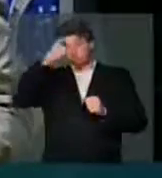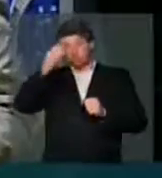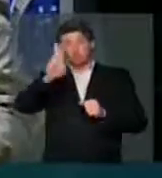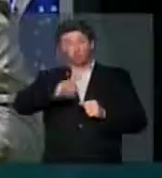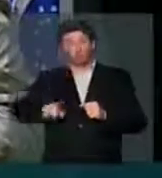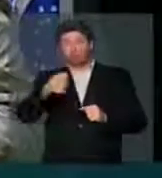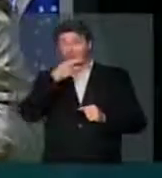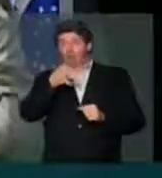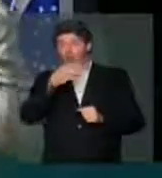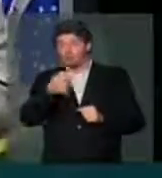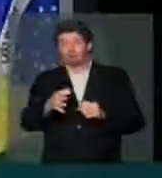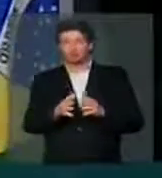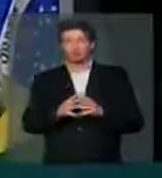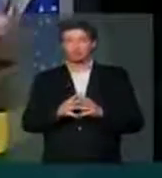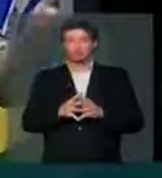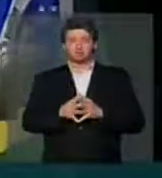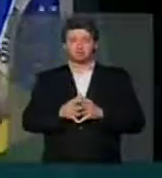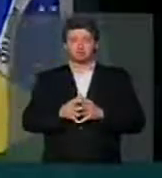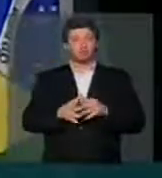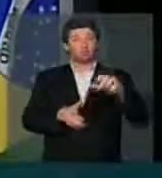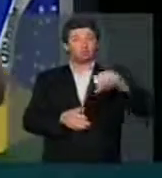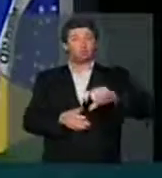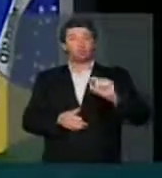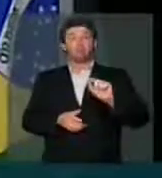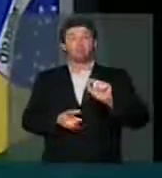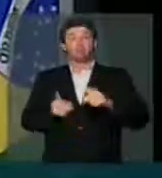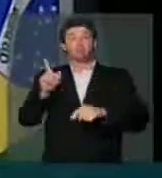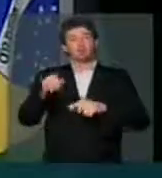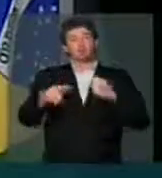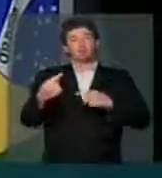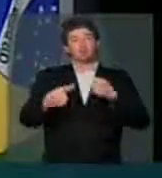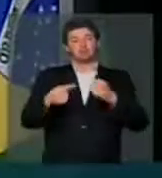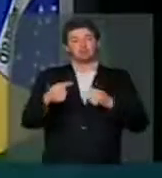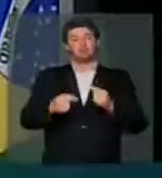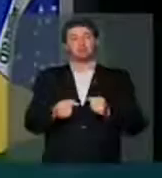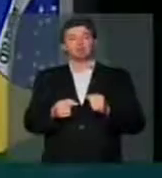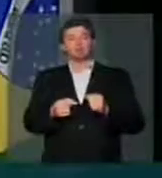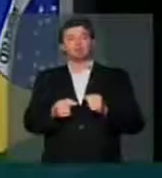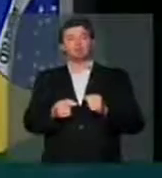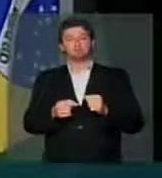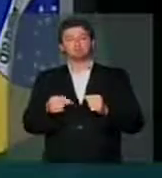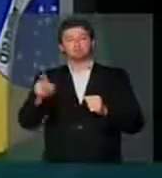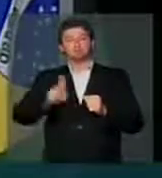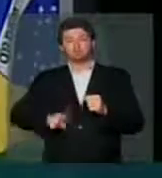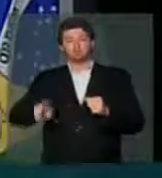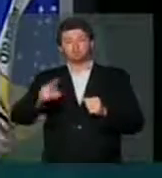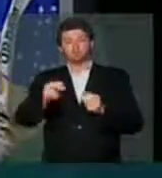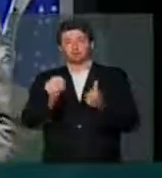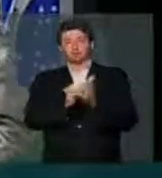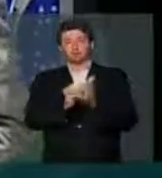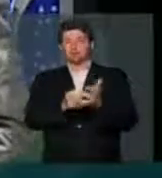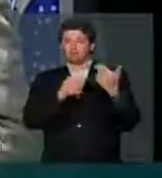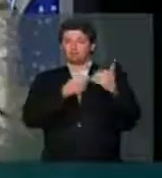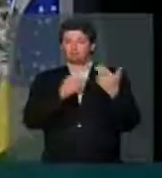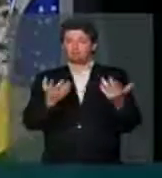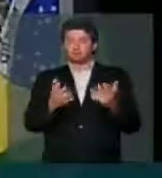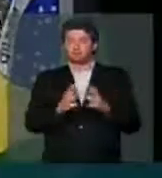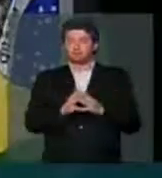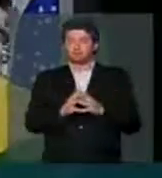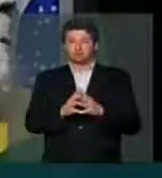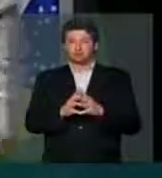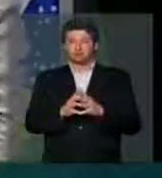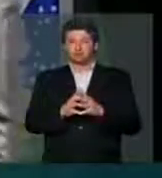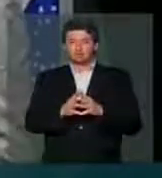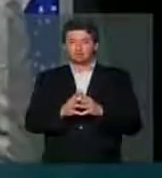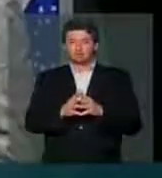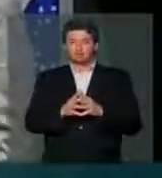nada pior do que um debate baseado na irresponsabilidade no